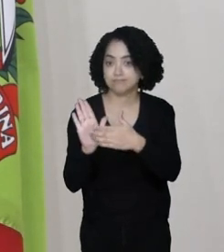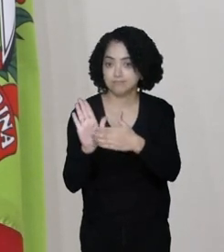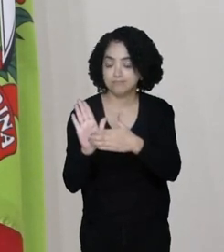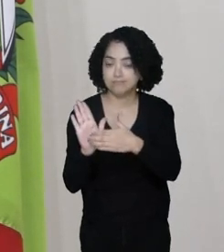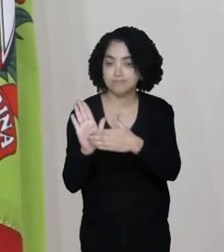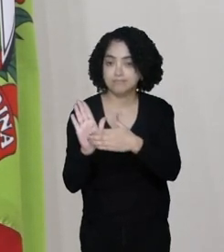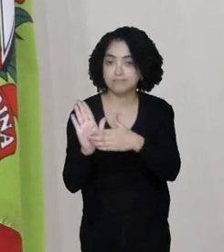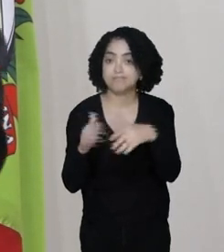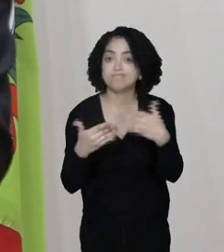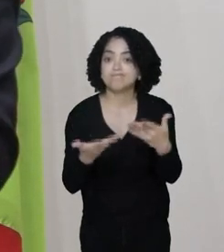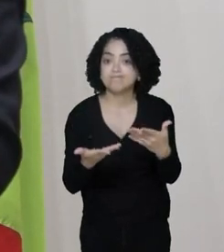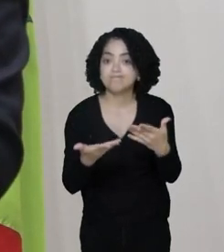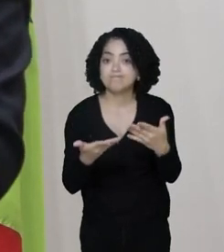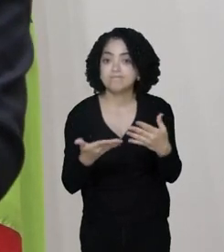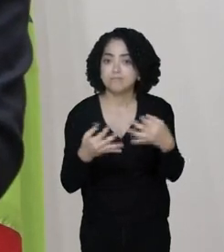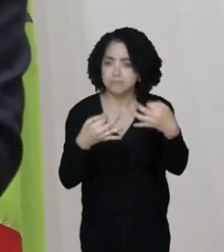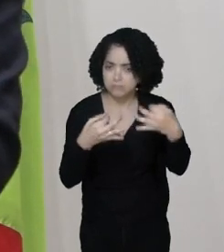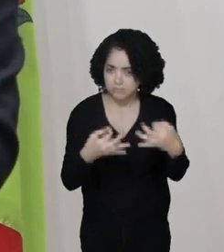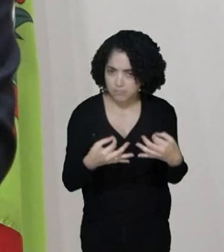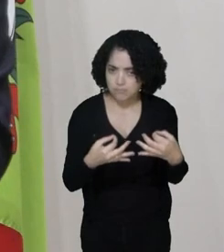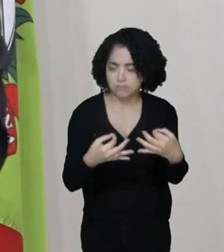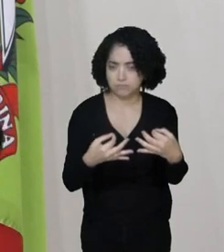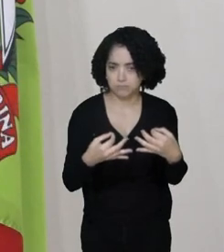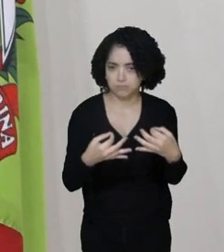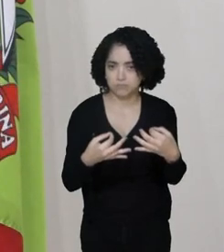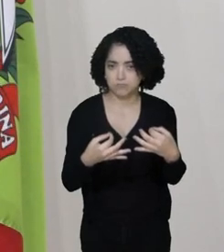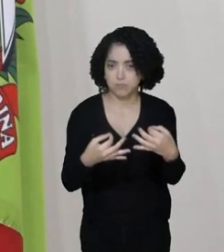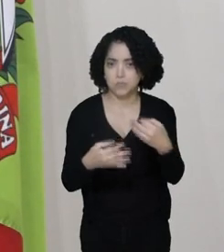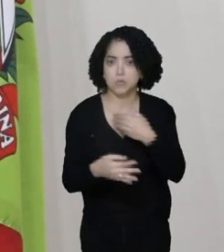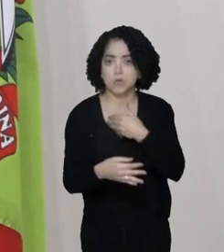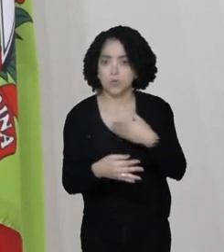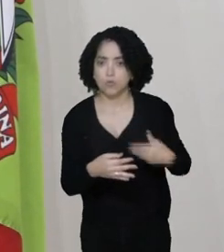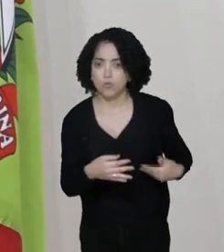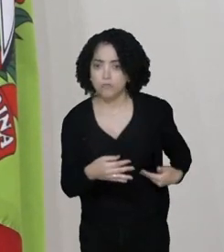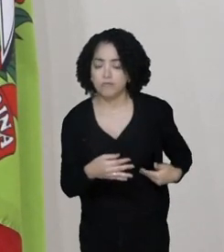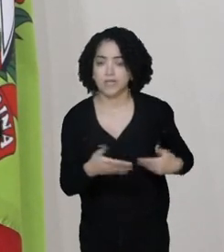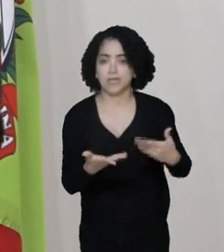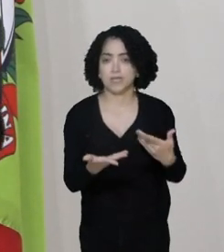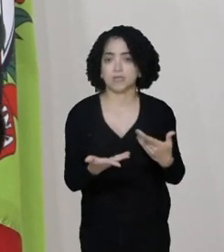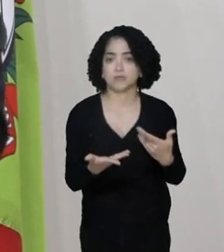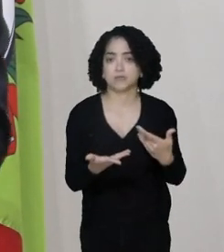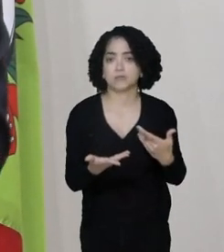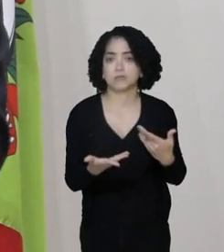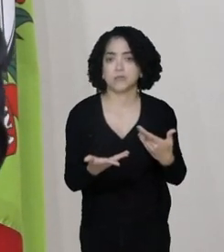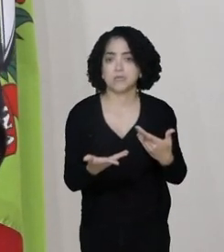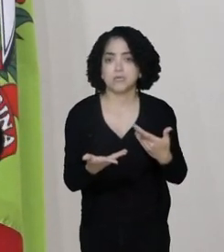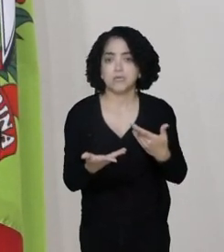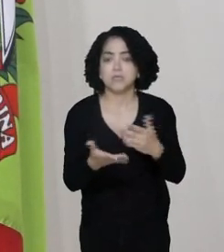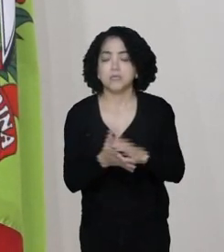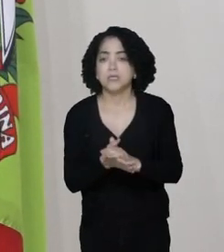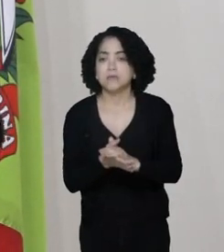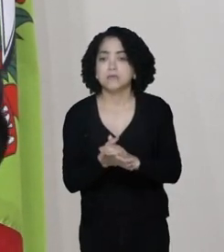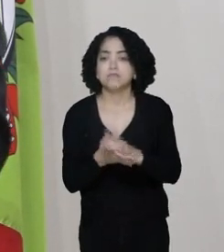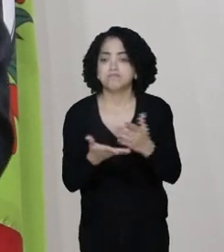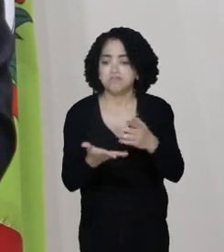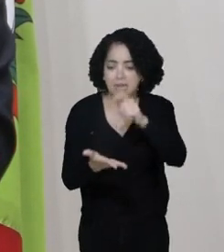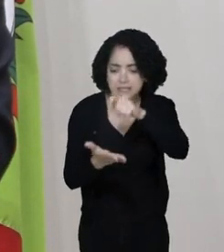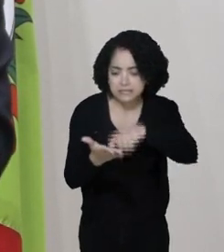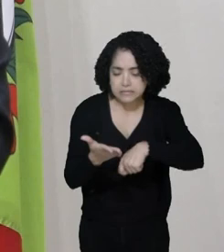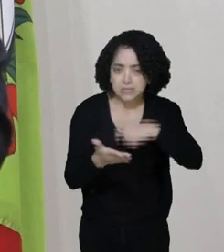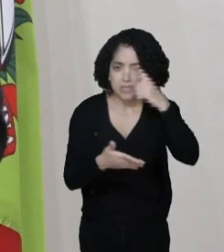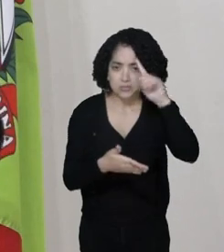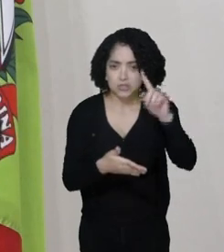Será justo que um governo que teve a porta fechada pelos catarinenses possa assinar, no dia